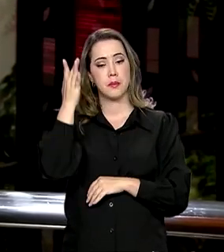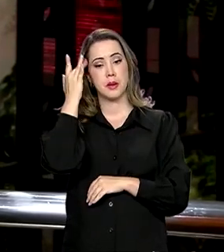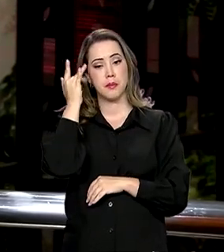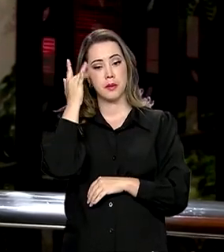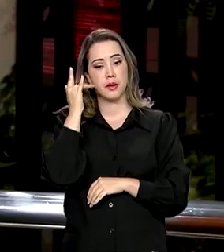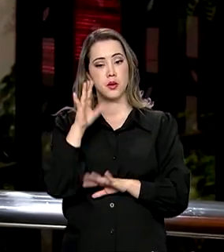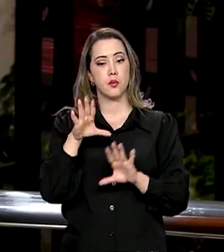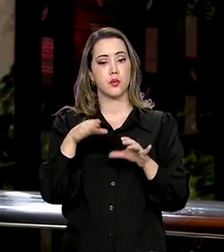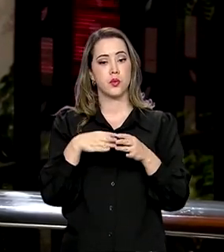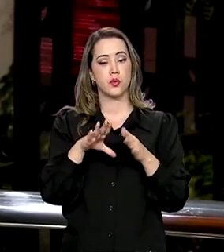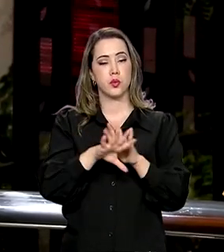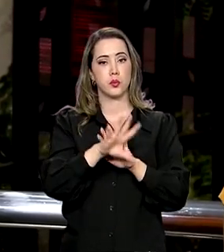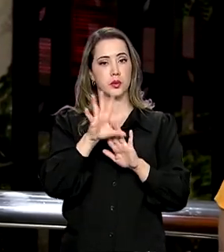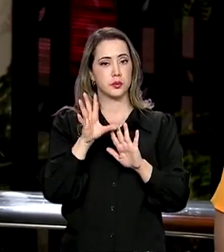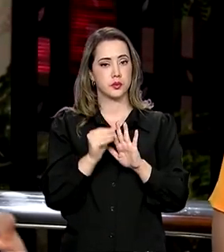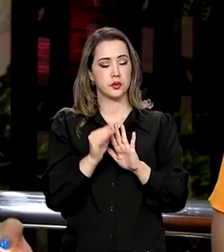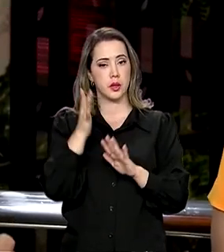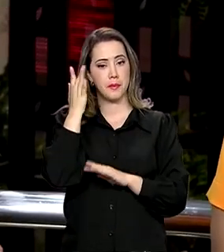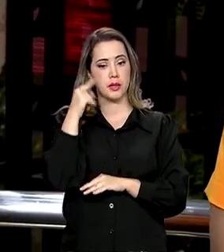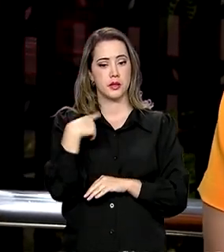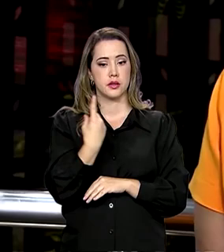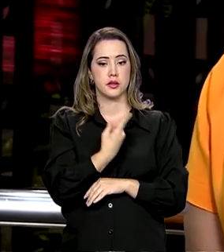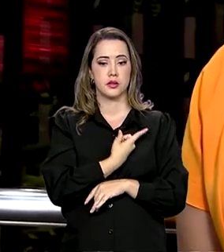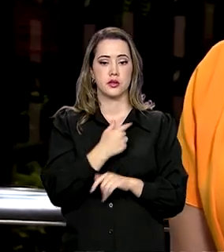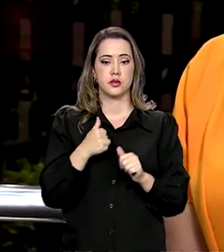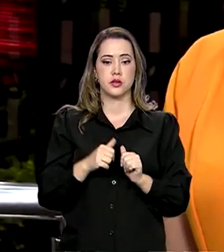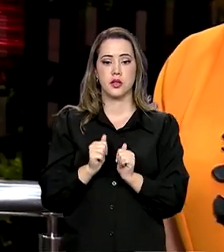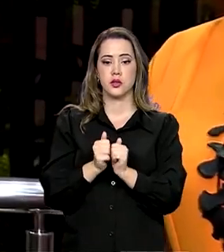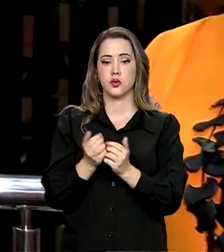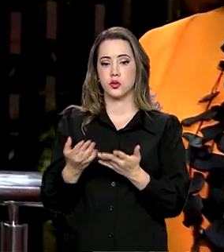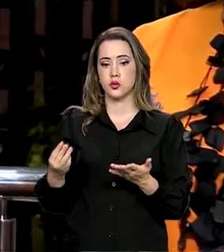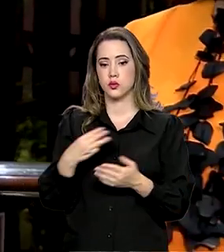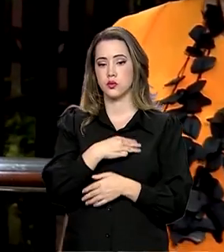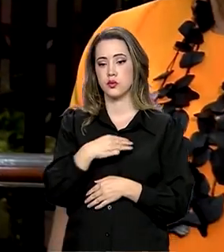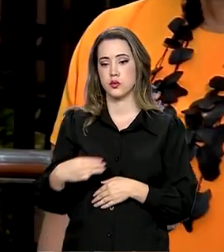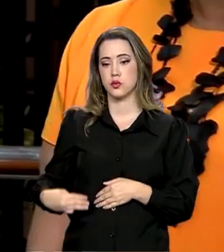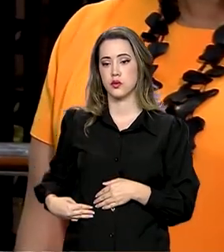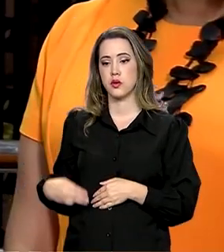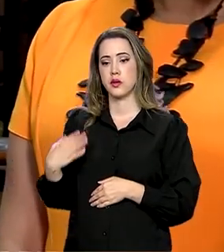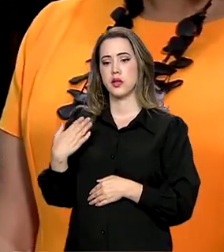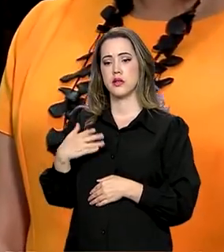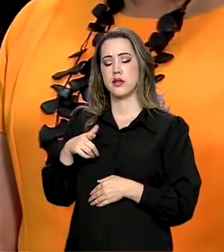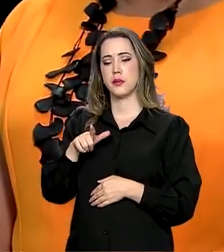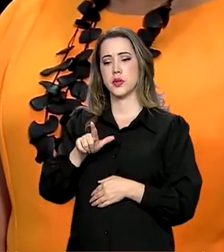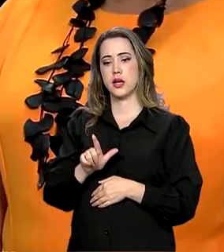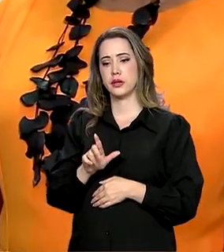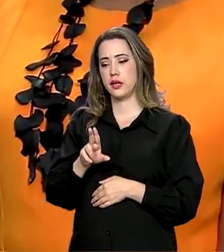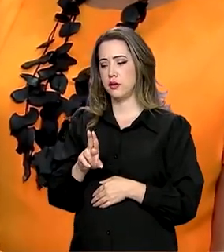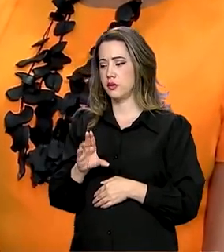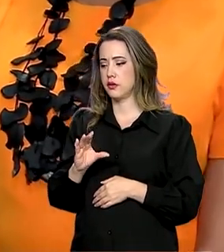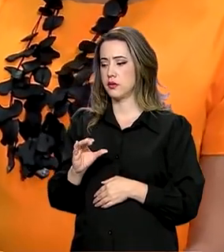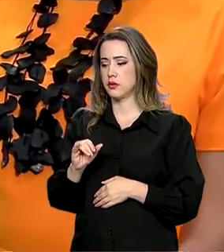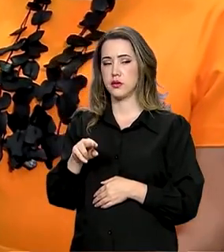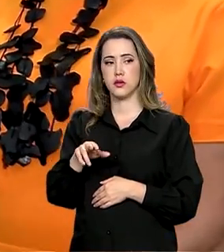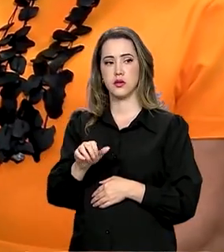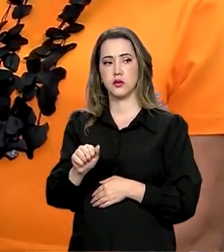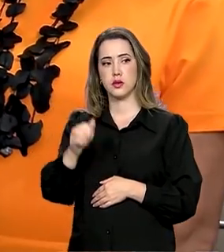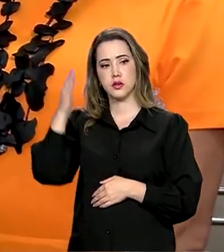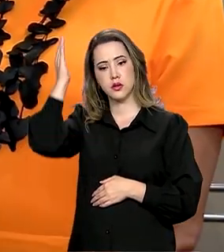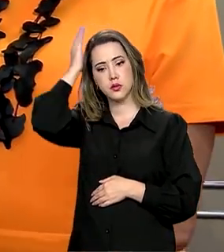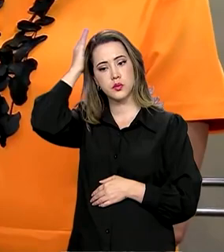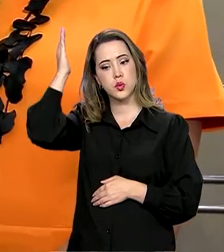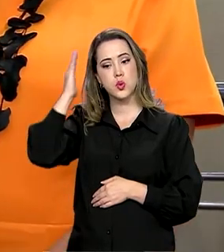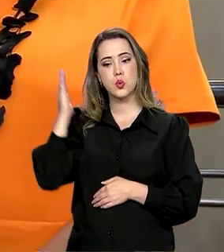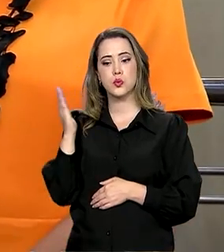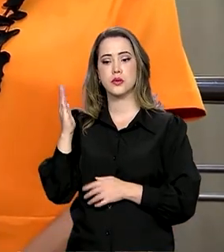Amazônia, que começa amanhã. Nós estamos aqui com a ministra Luciana Santos, que também está aqui em Belém